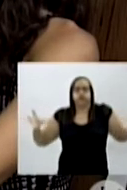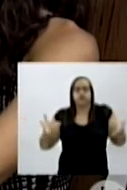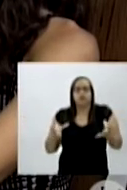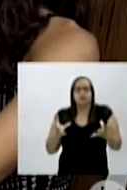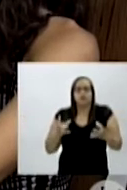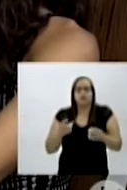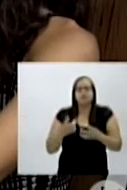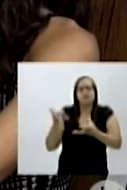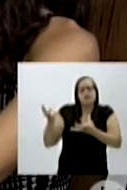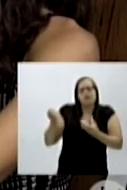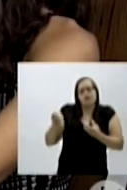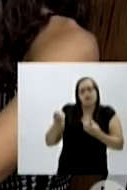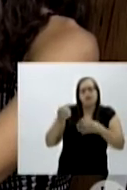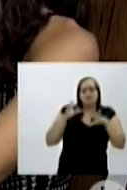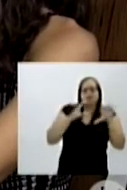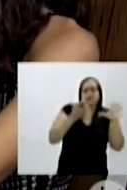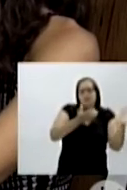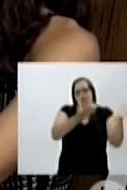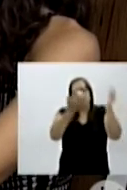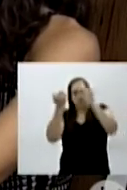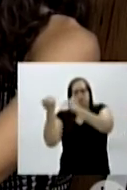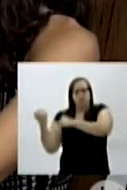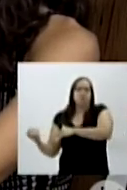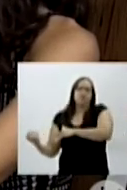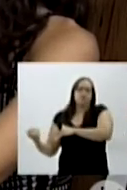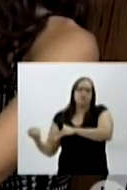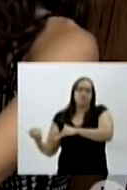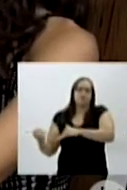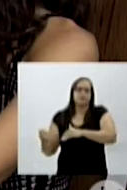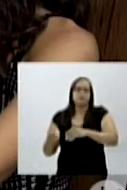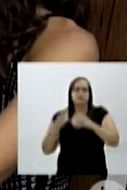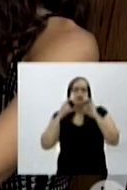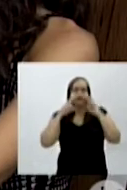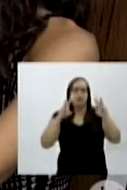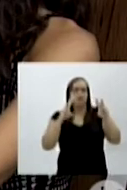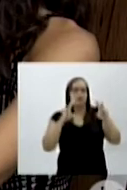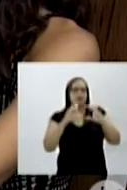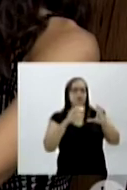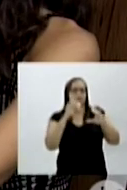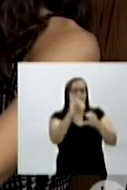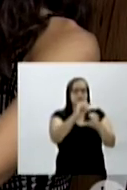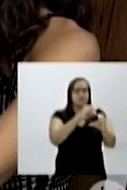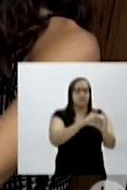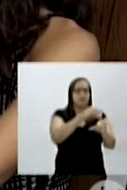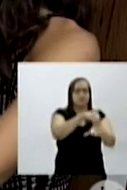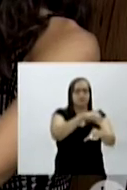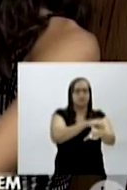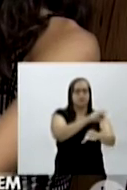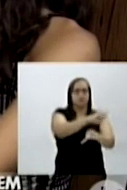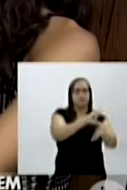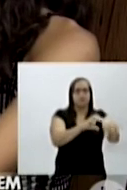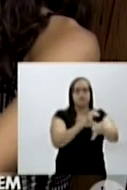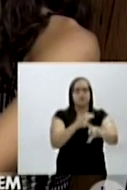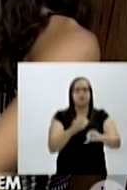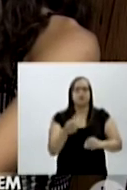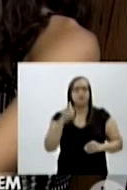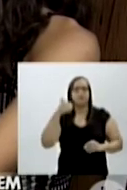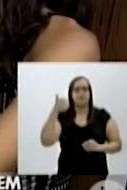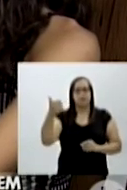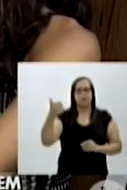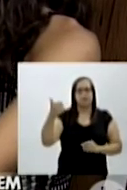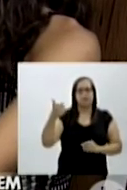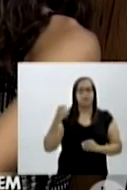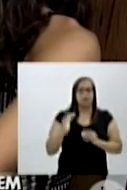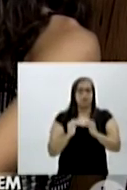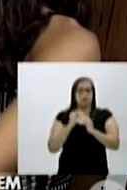deixa eu tentar. Se não der certo, eu volto, né? Aí fui, me deparei com alguns obstáculos, porque eu fui a primeira